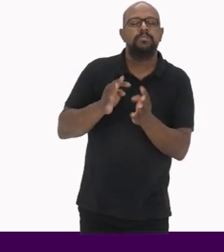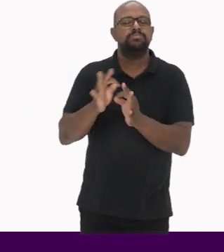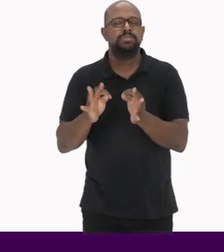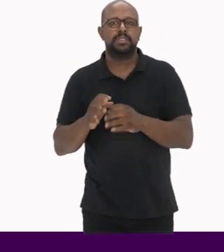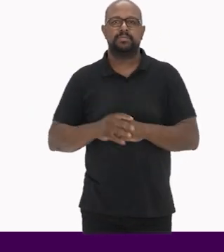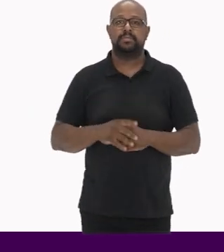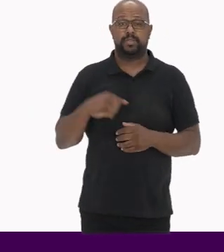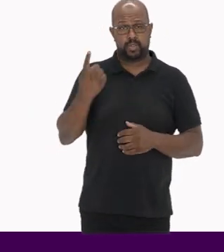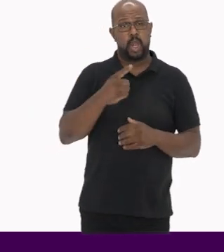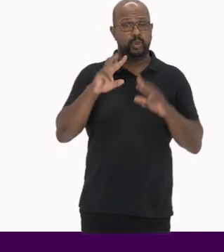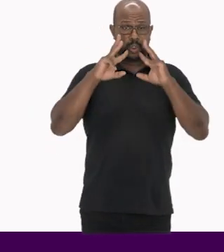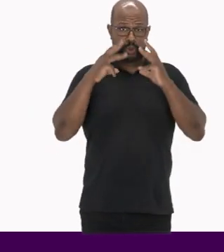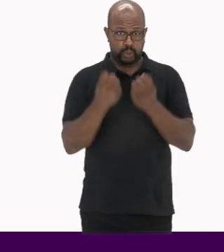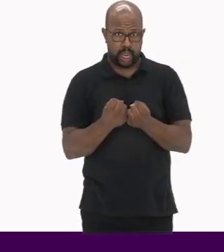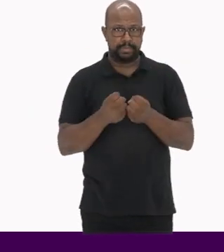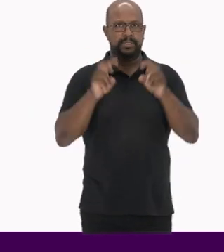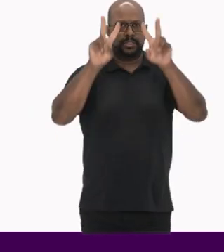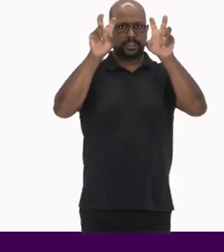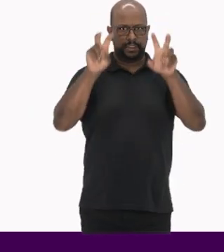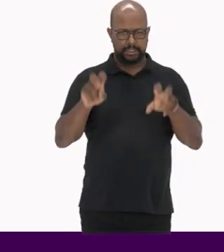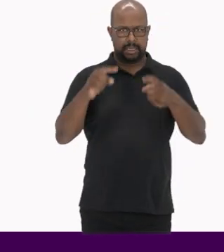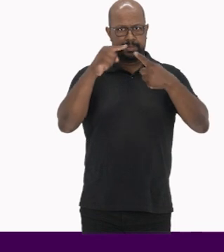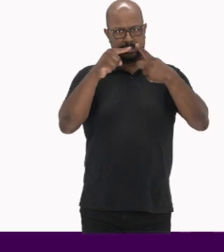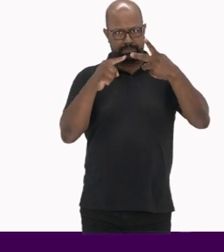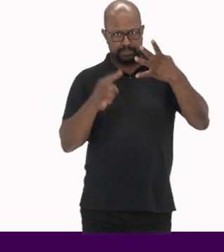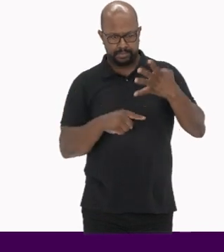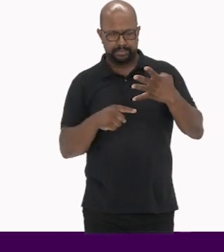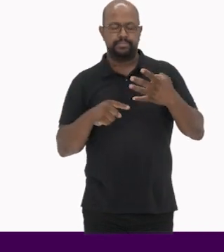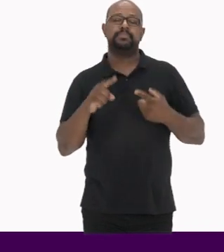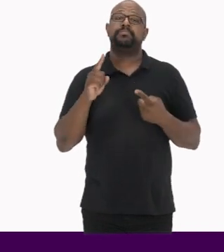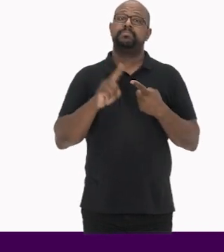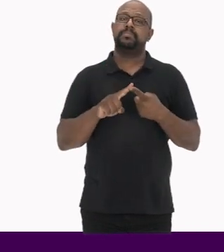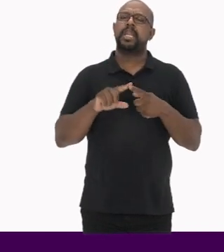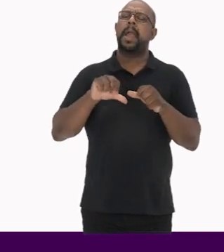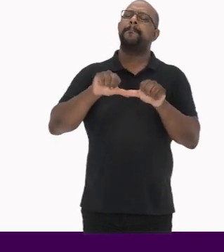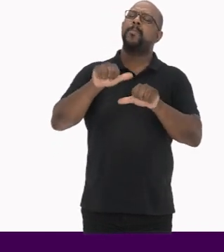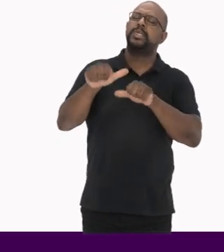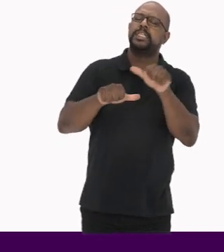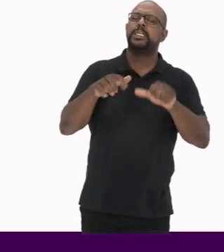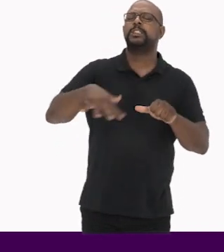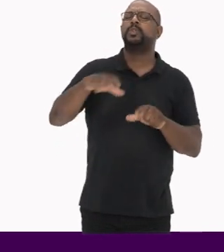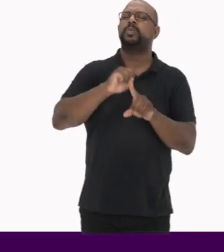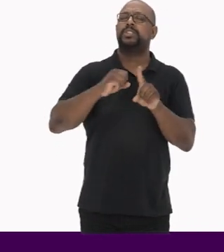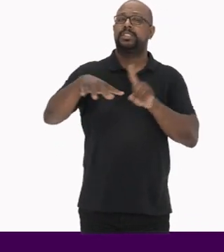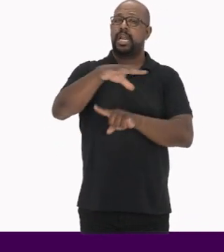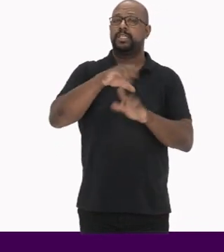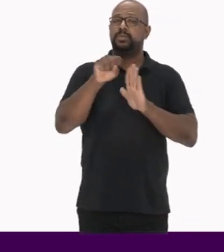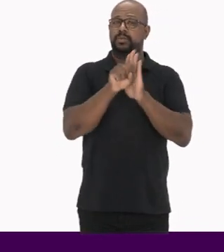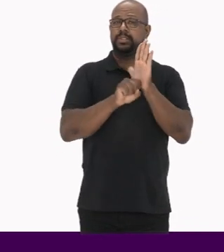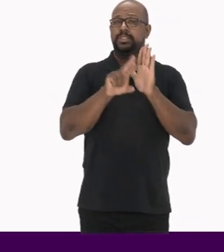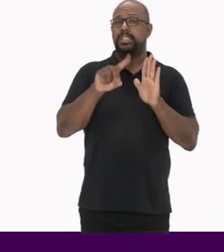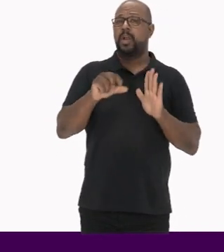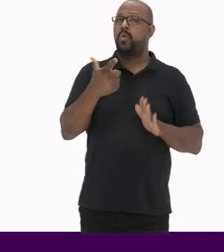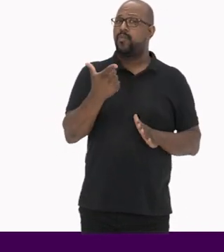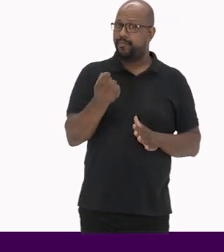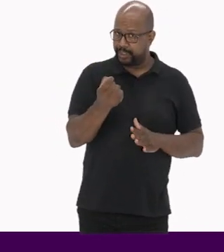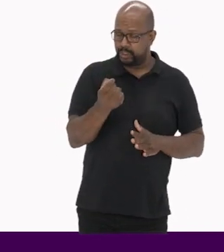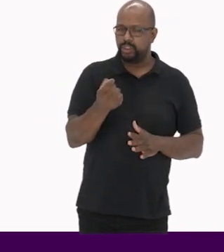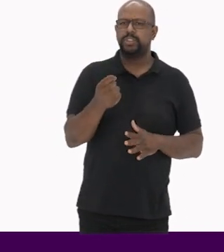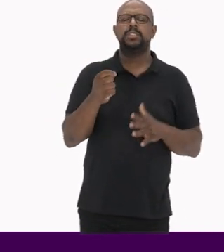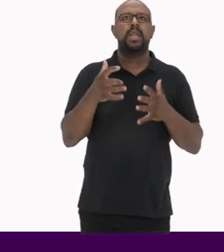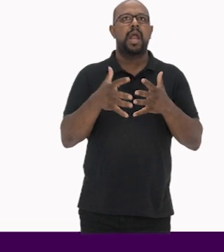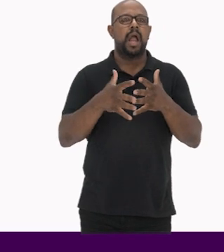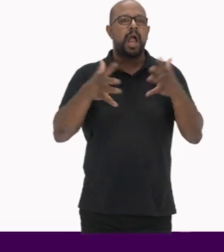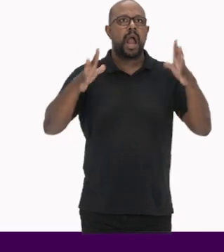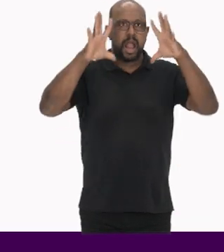workshop, vamos abordar as seguintes questões As mudanças sociais do século XX e a ampliação